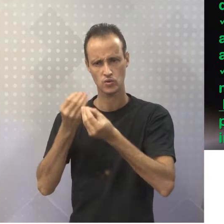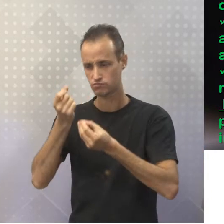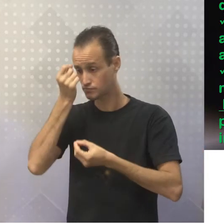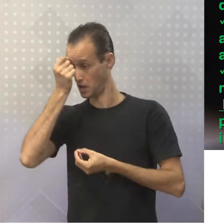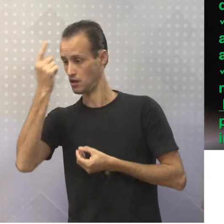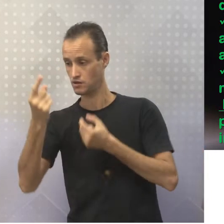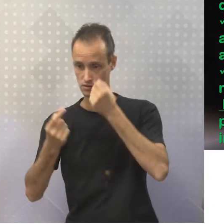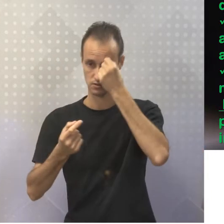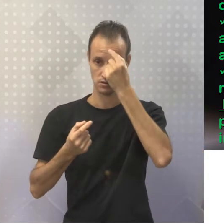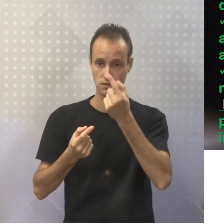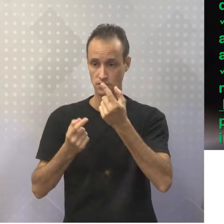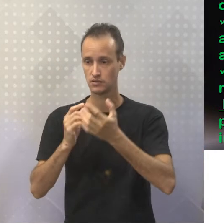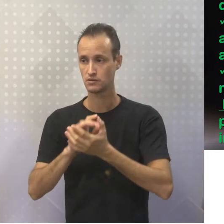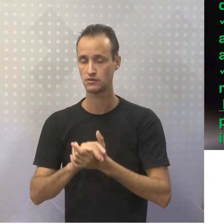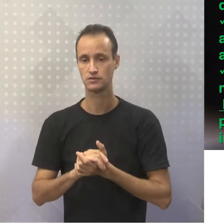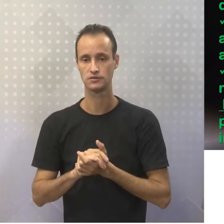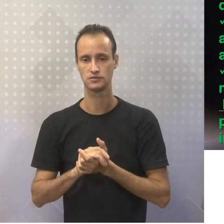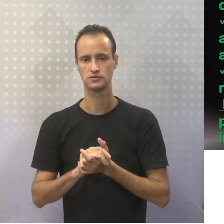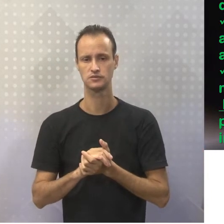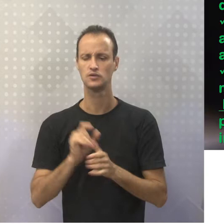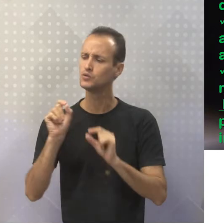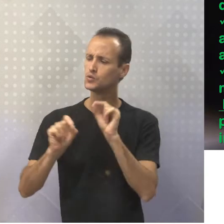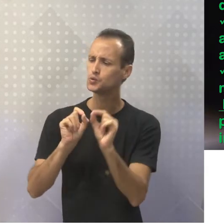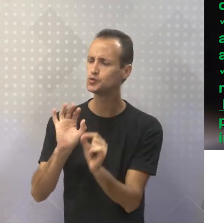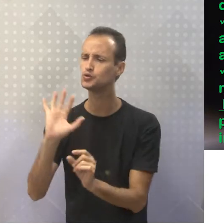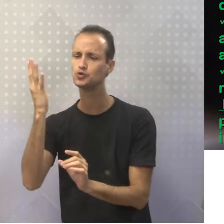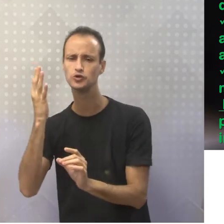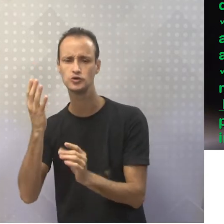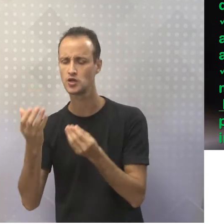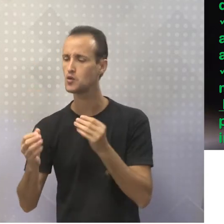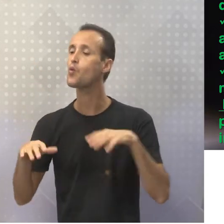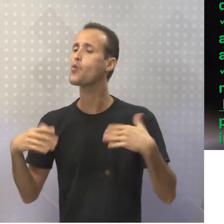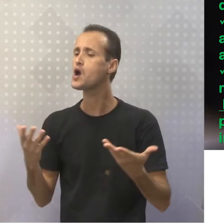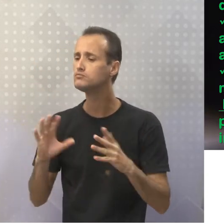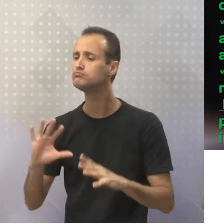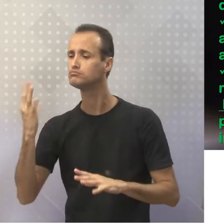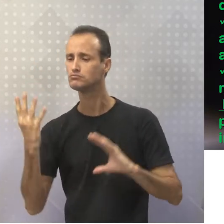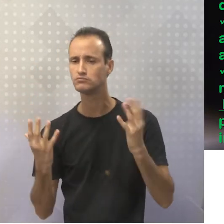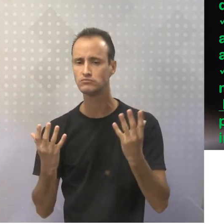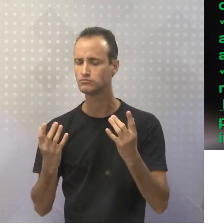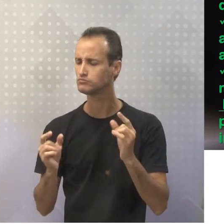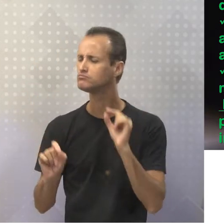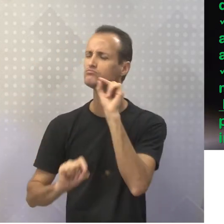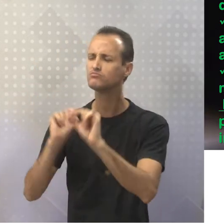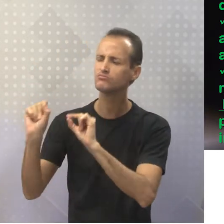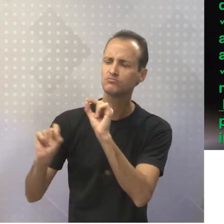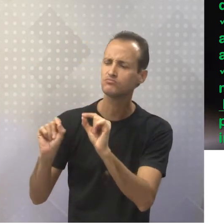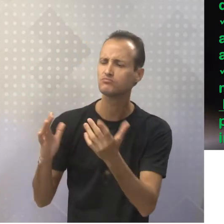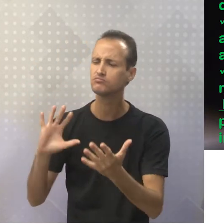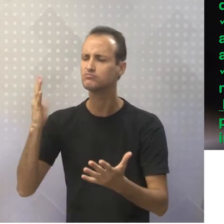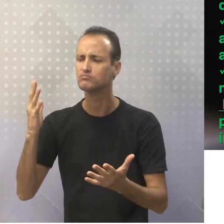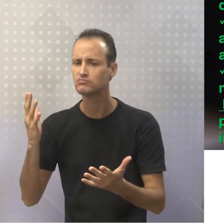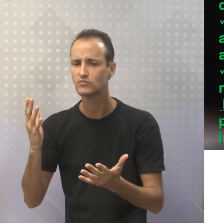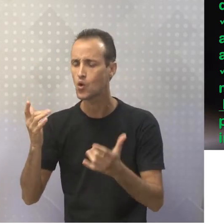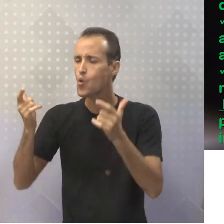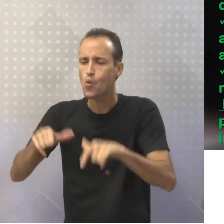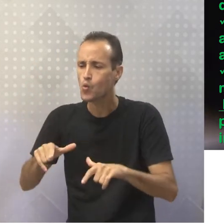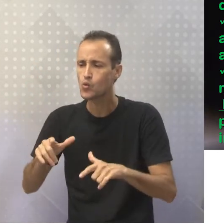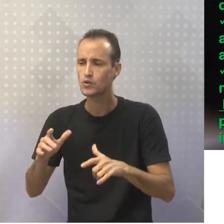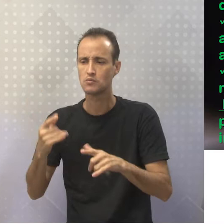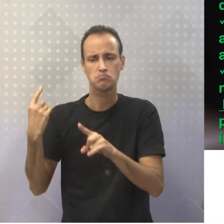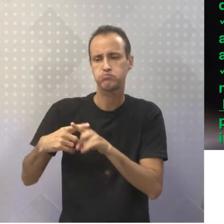criada, né? Então, a gente tem o que aconteceu, quando aconteceu, com quem aconteceu, onde,